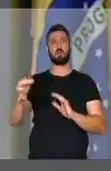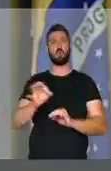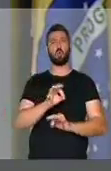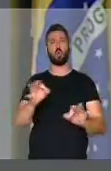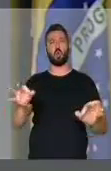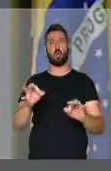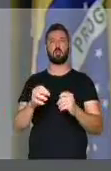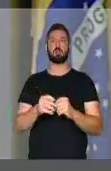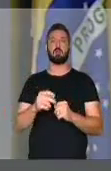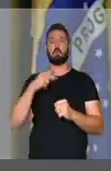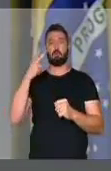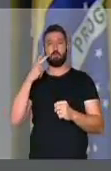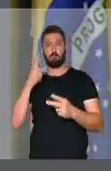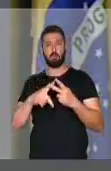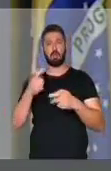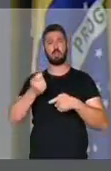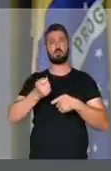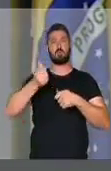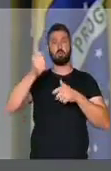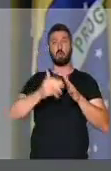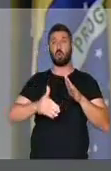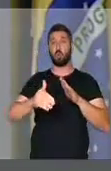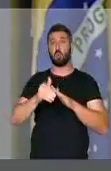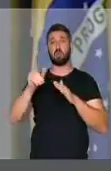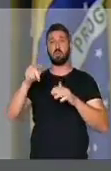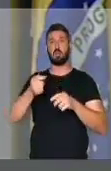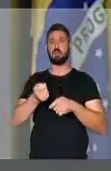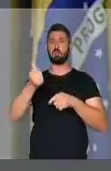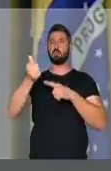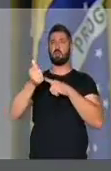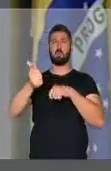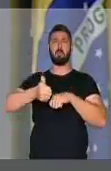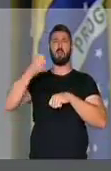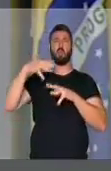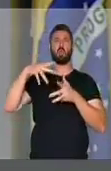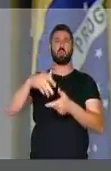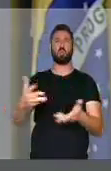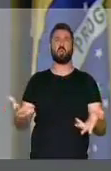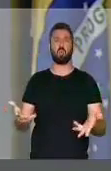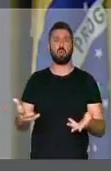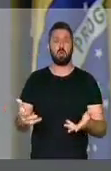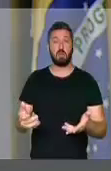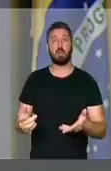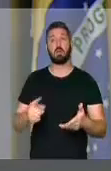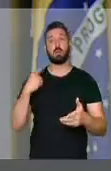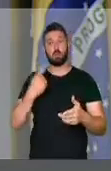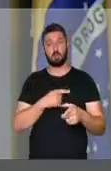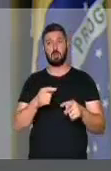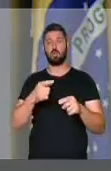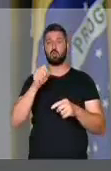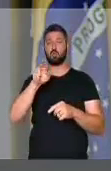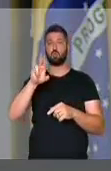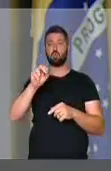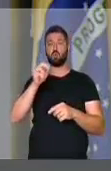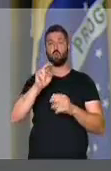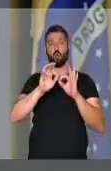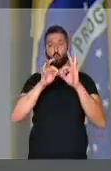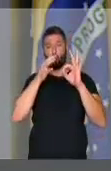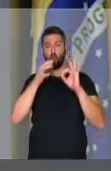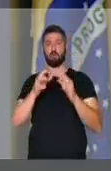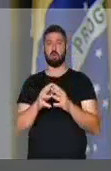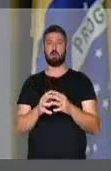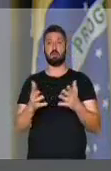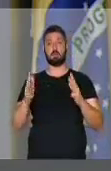tanto os vinhos, como os espumantes, os espumantes já considerados os melhores do mundo, e também o nosso suco de uva. Então,